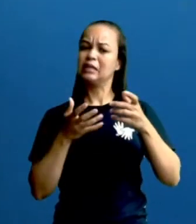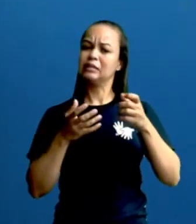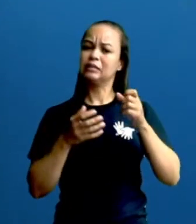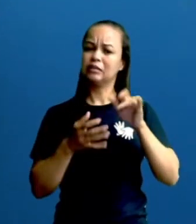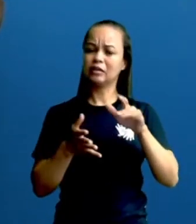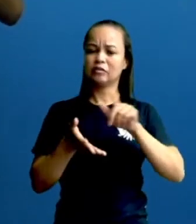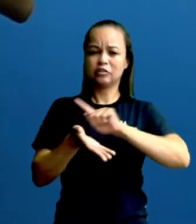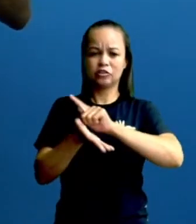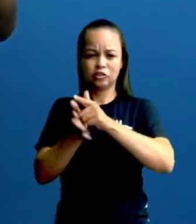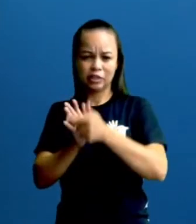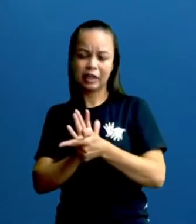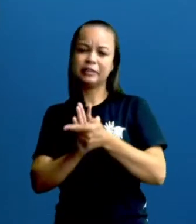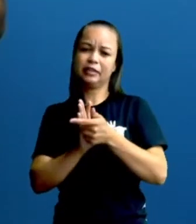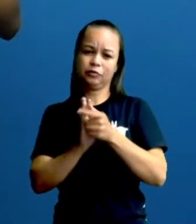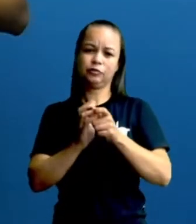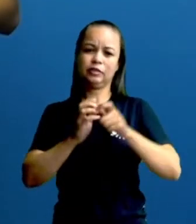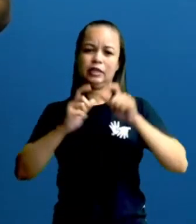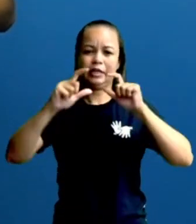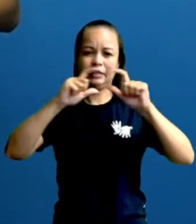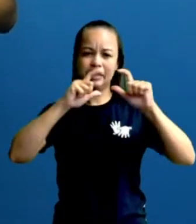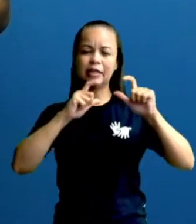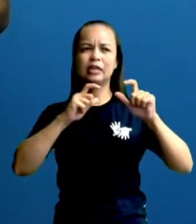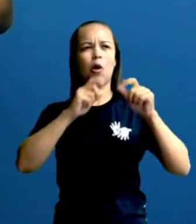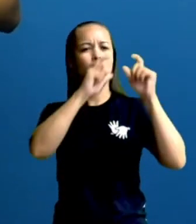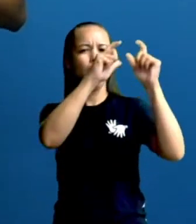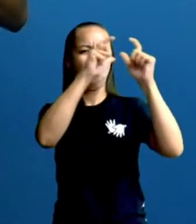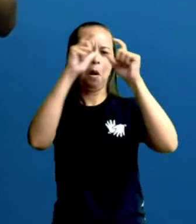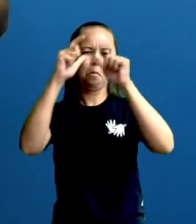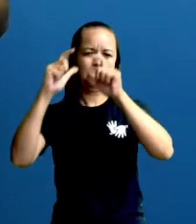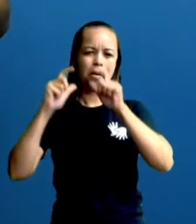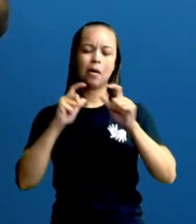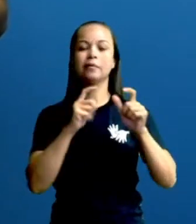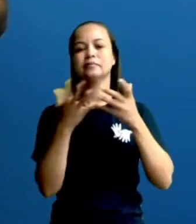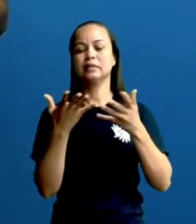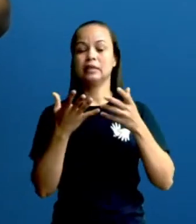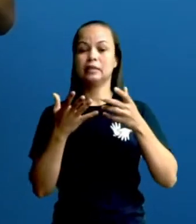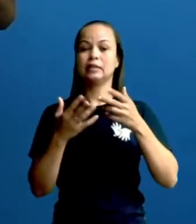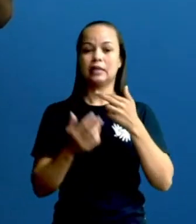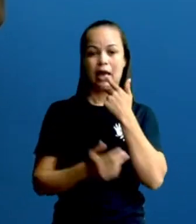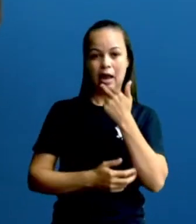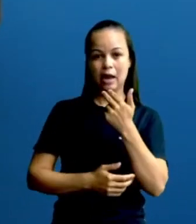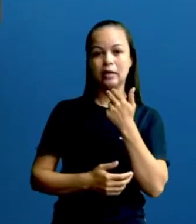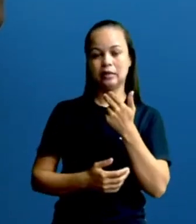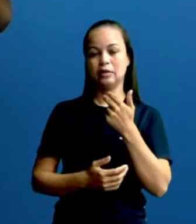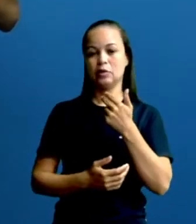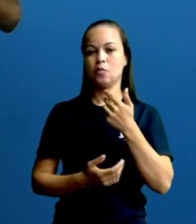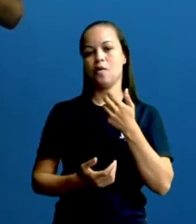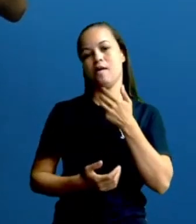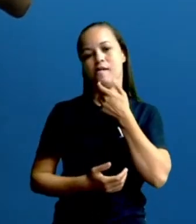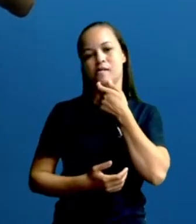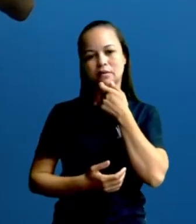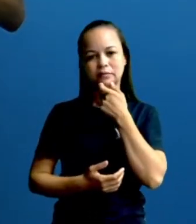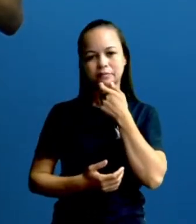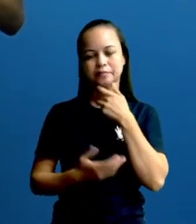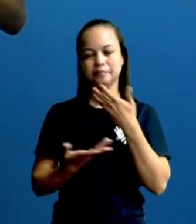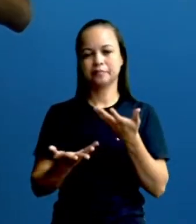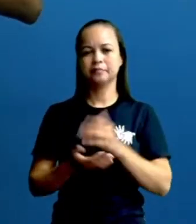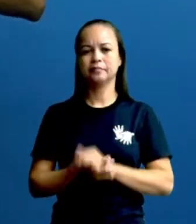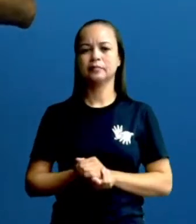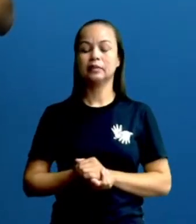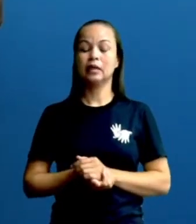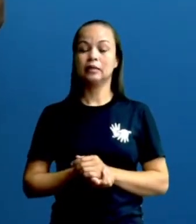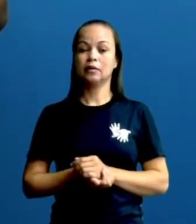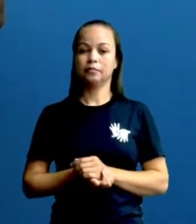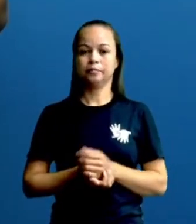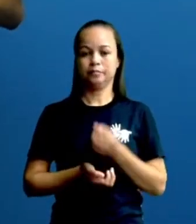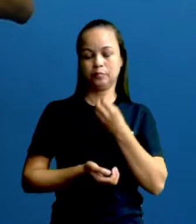gênero aí, tirinha ou quadrinhos também, como a gente pode falar, na língua inglesa. Bom, uma dica para